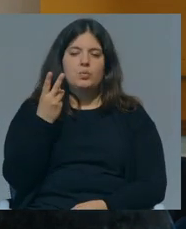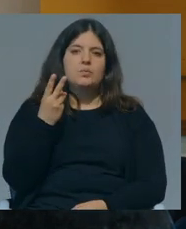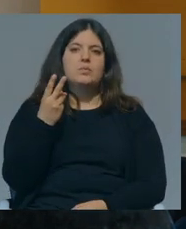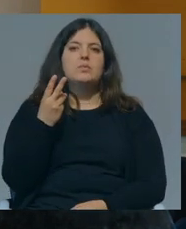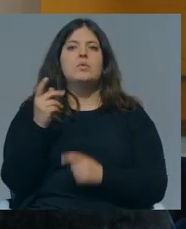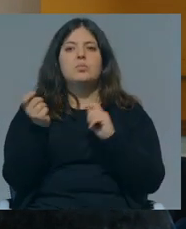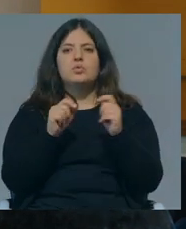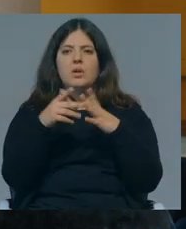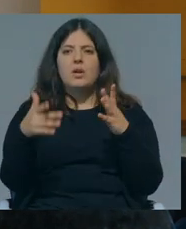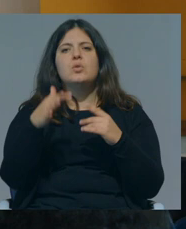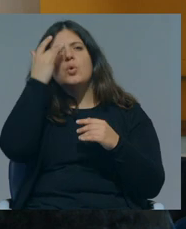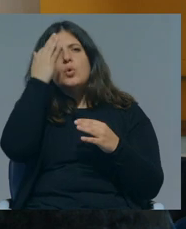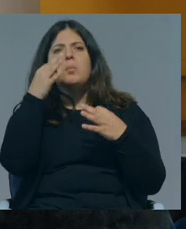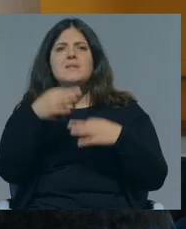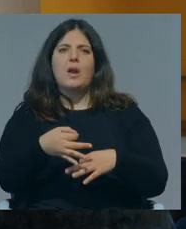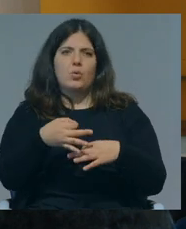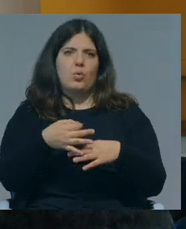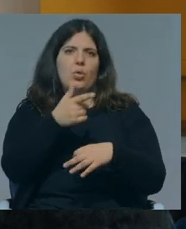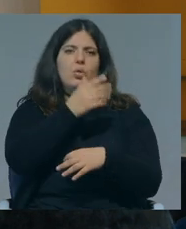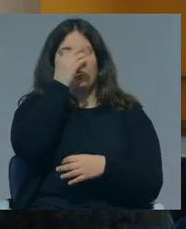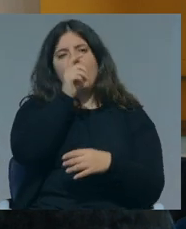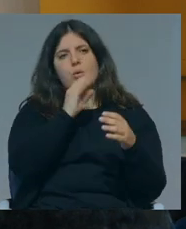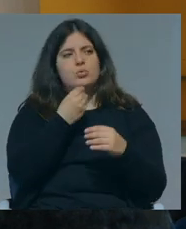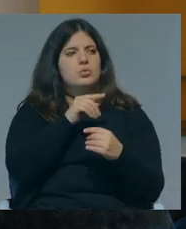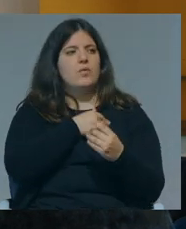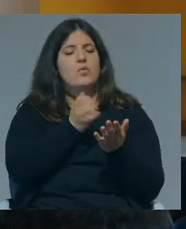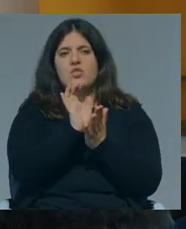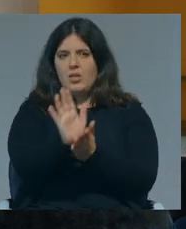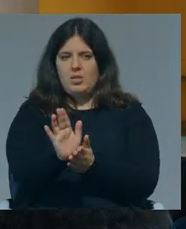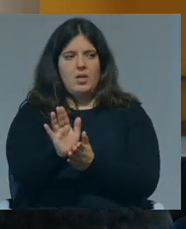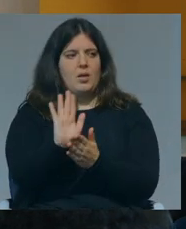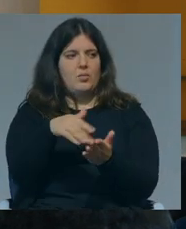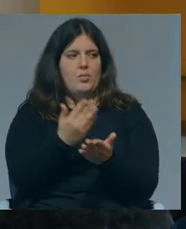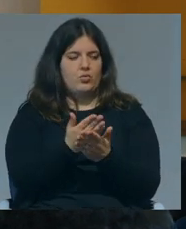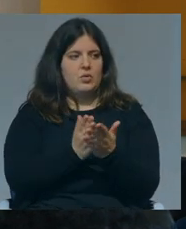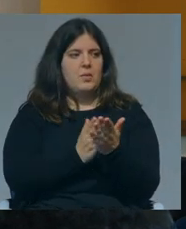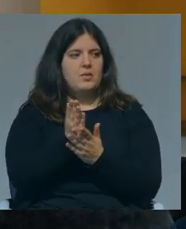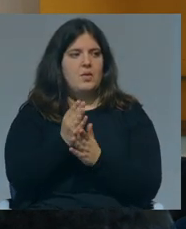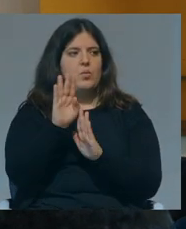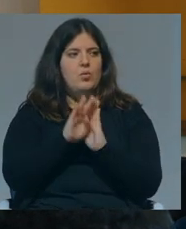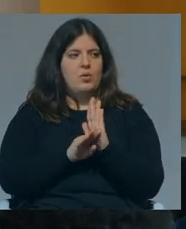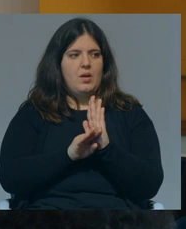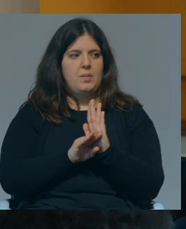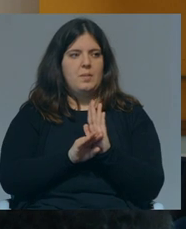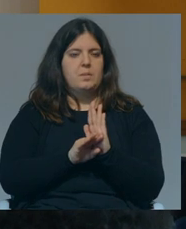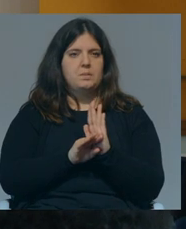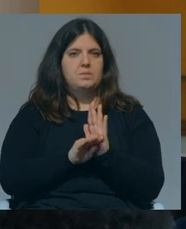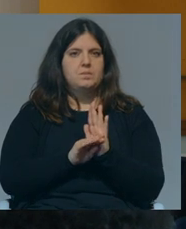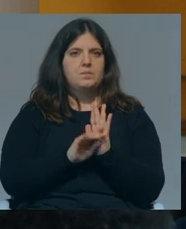e foi rejeitada essa proposta e manteve o que está no programa que é